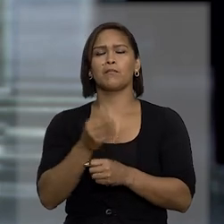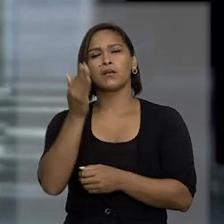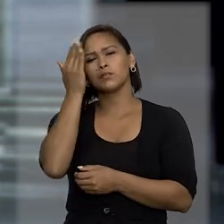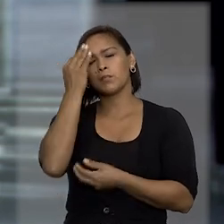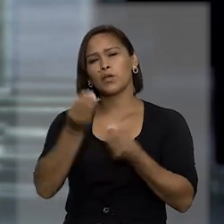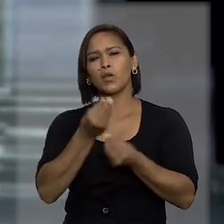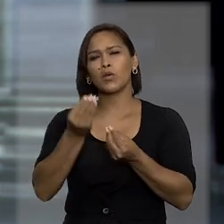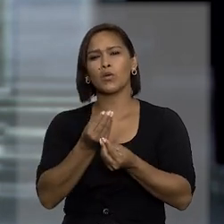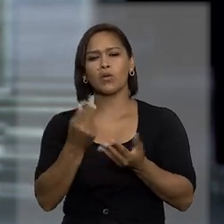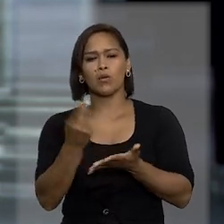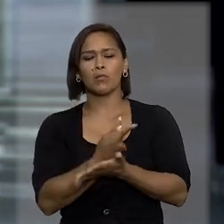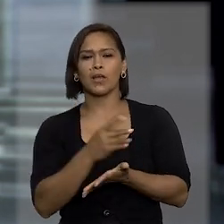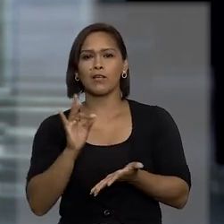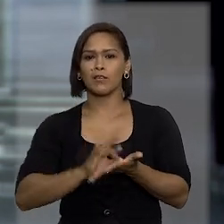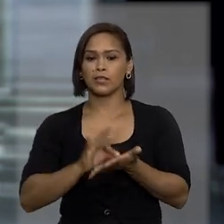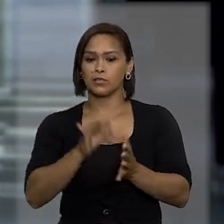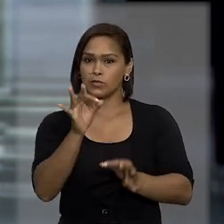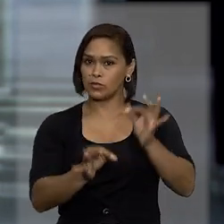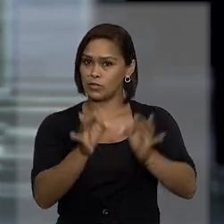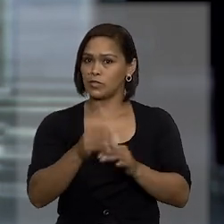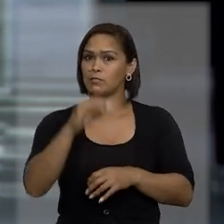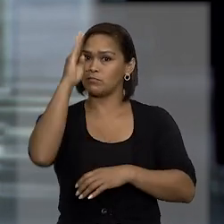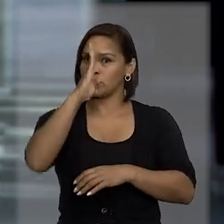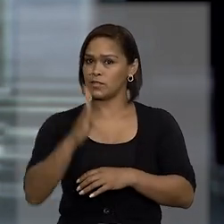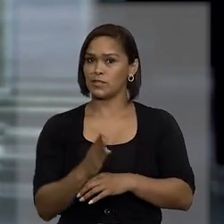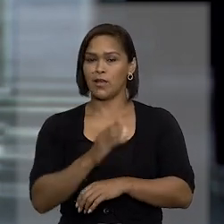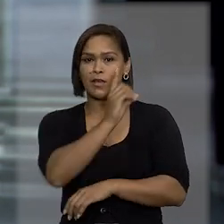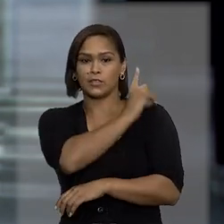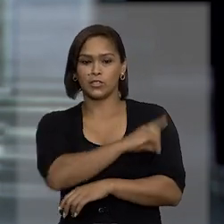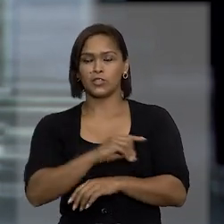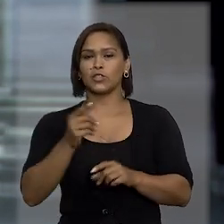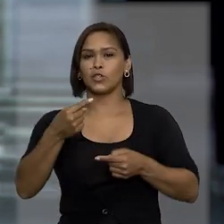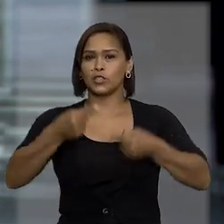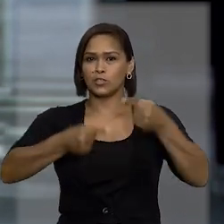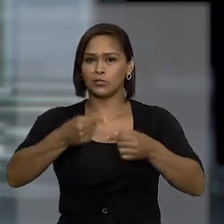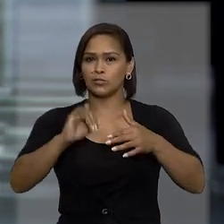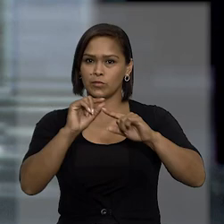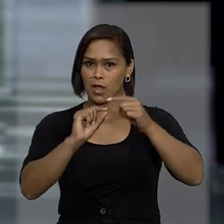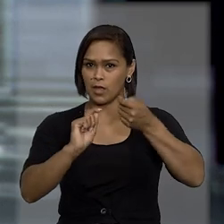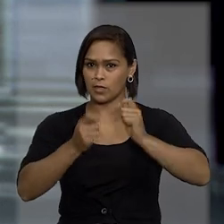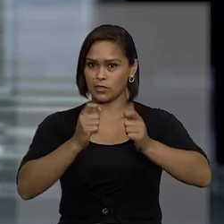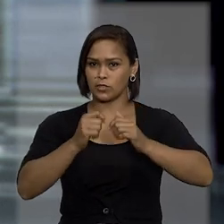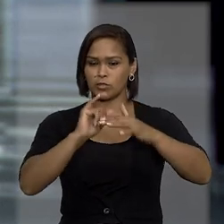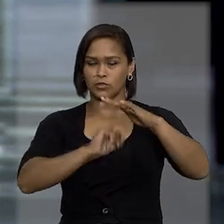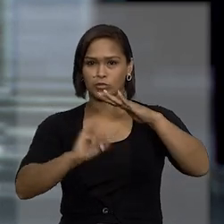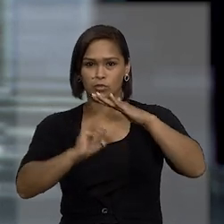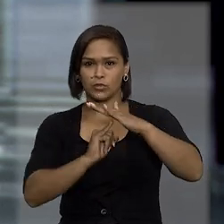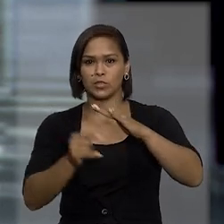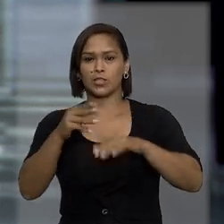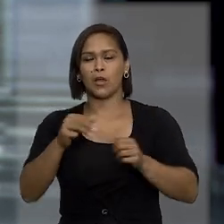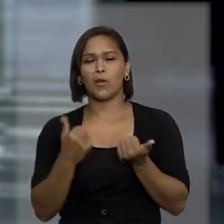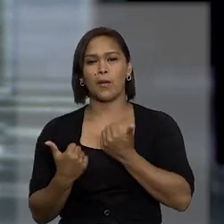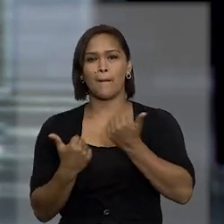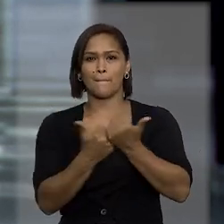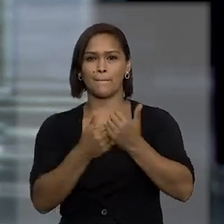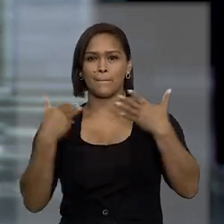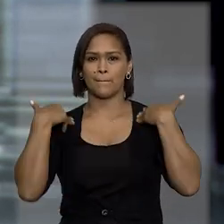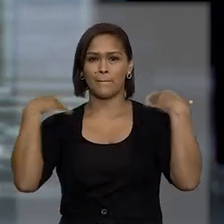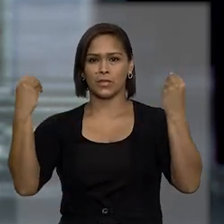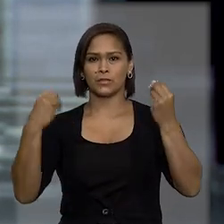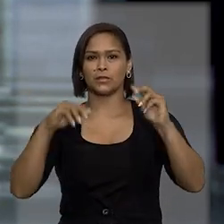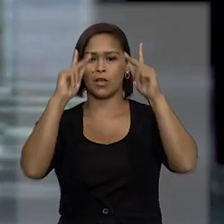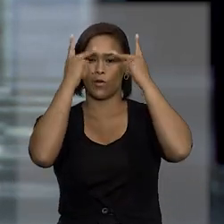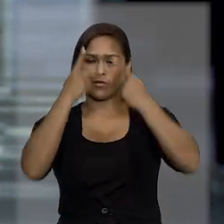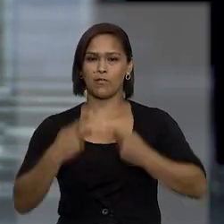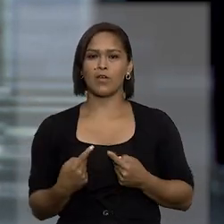essa realidade no Judiciário Brasileiro, a Diretoria de Política Institucional e de Apoio para Magistrados com Deficiência